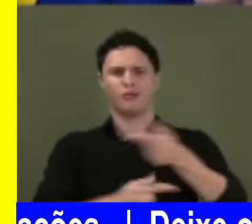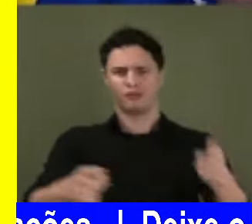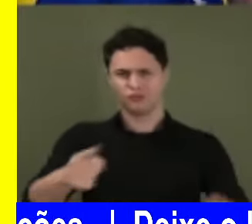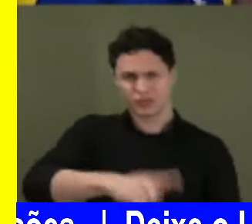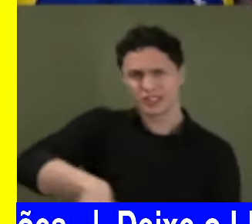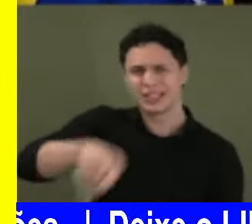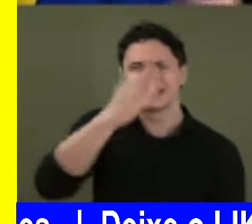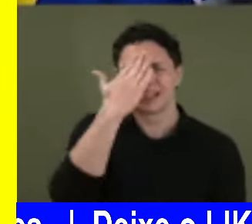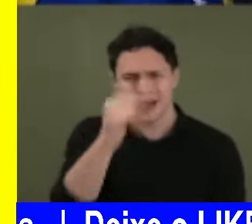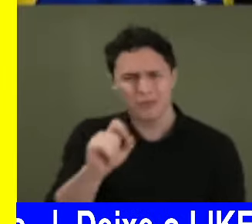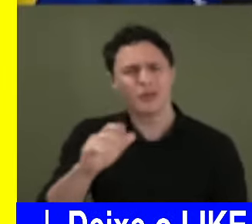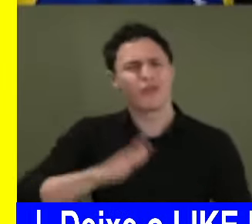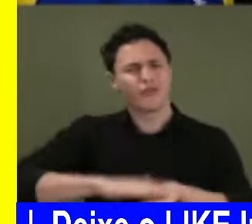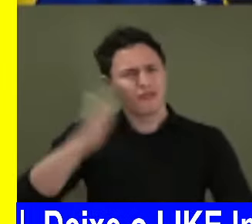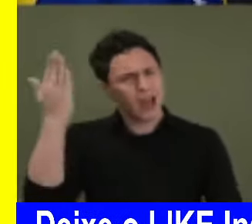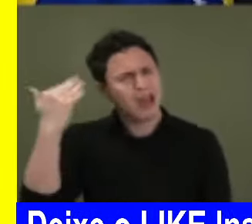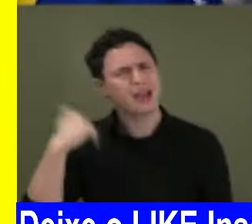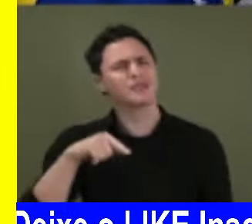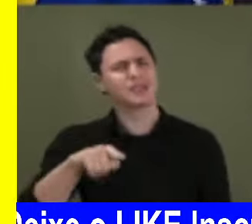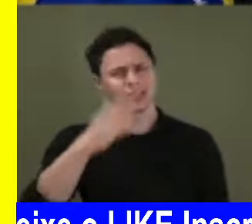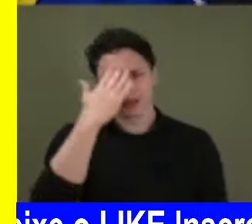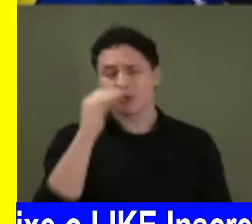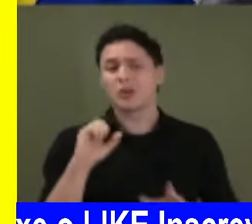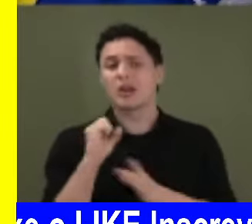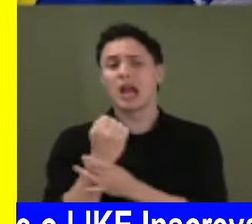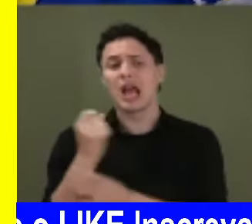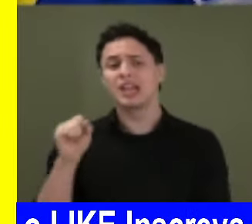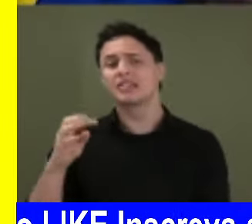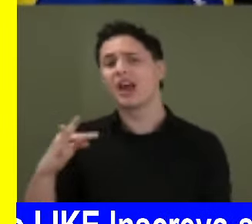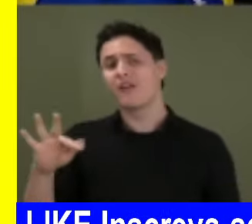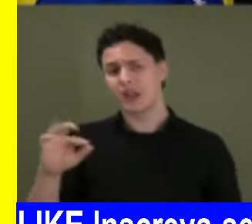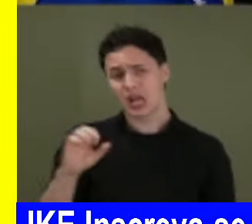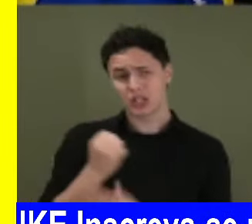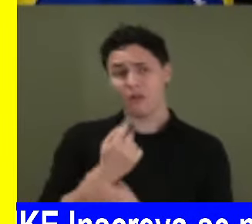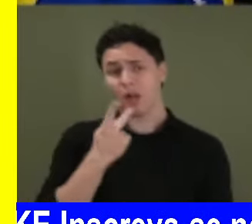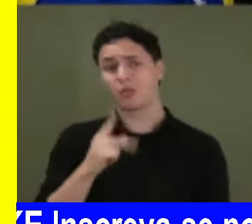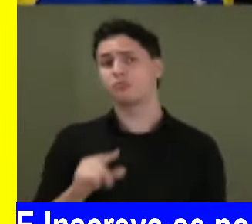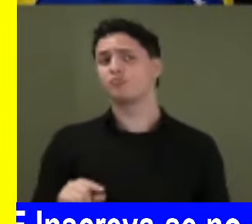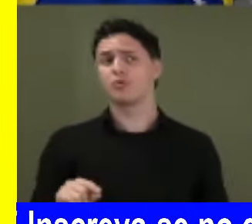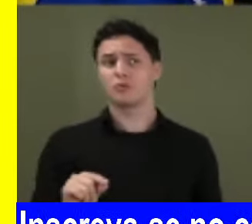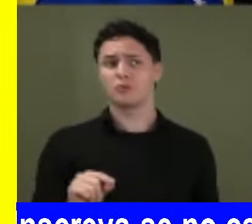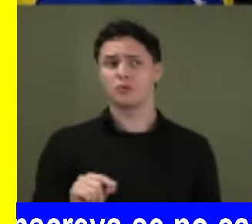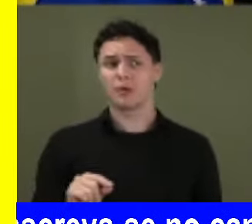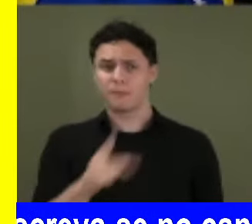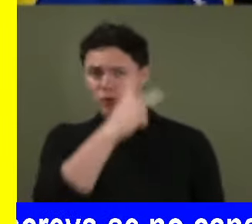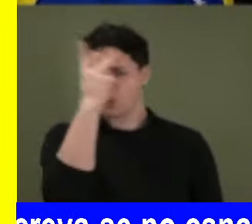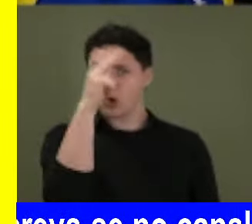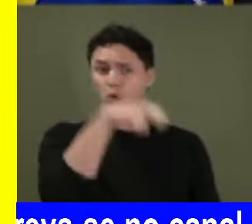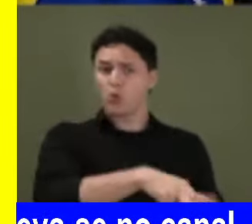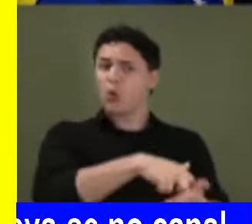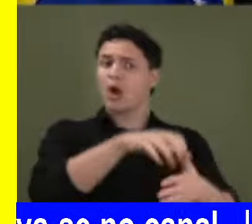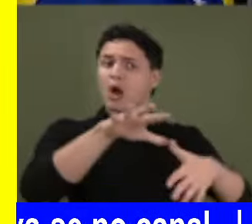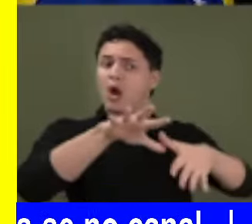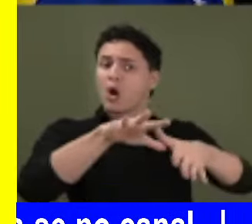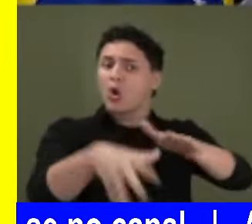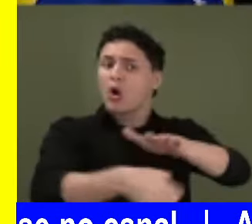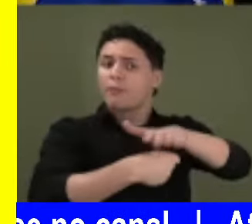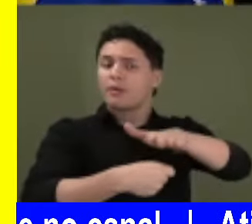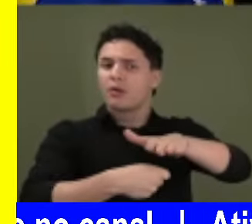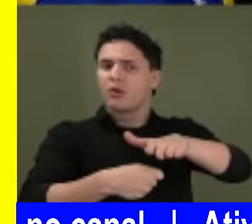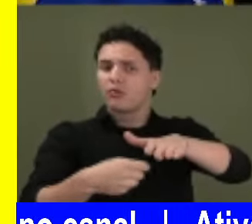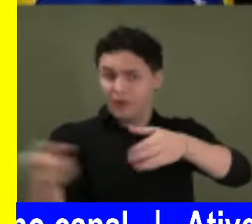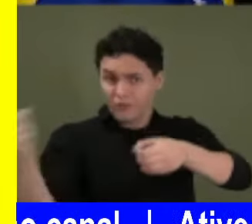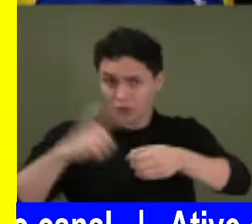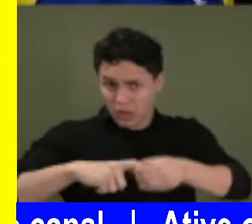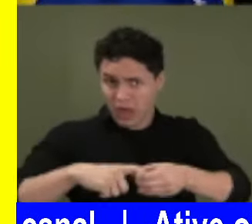o é que é que fez? Que garantia que o STF está dando para esses que são condenados por corrupção, não vai voltar para a cena